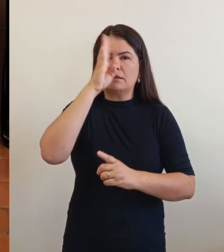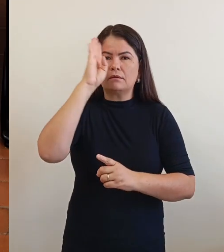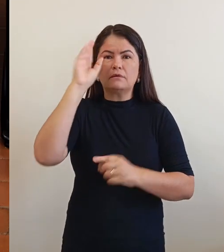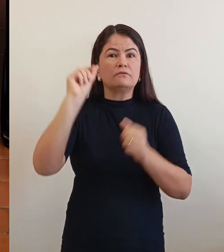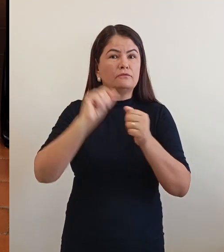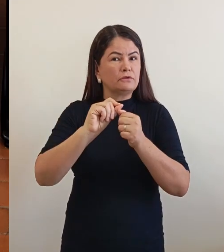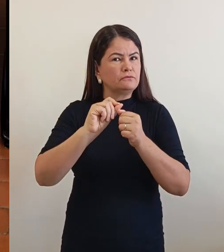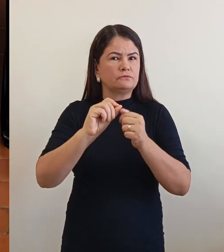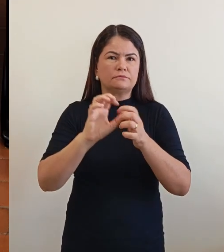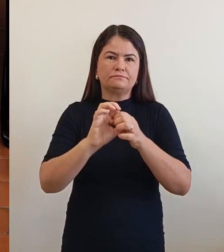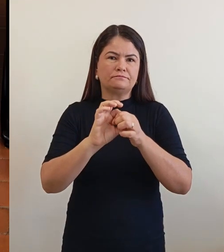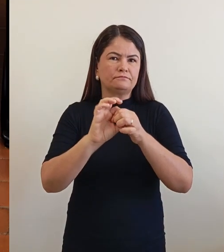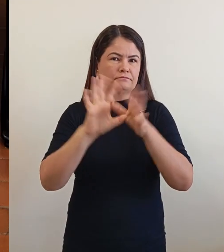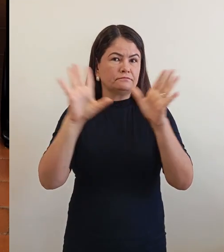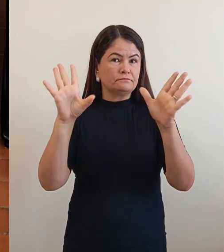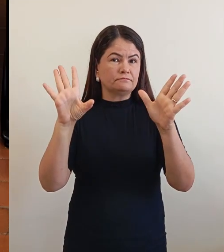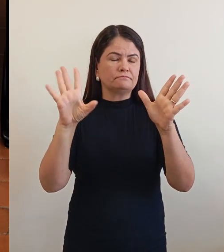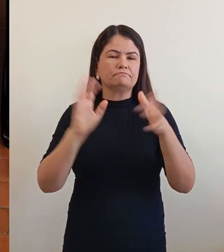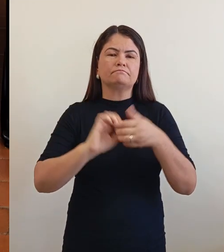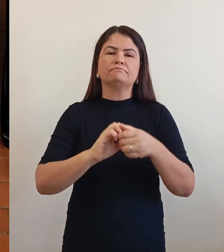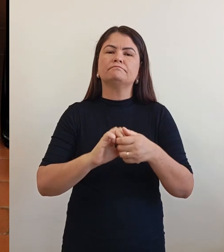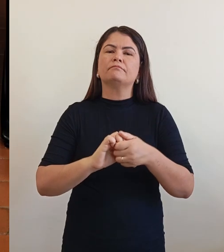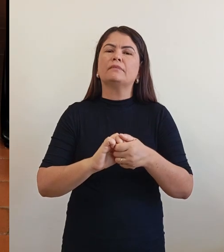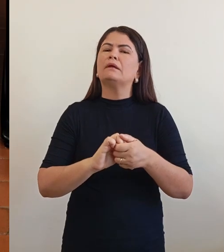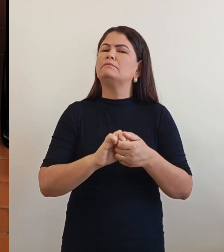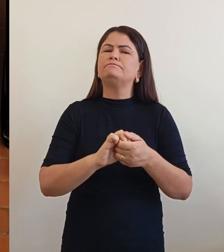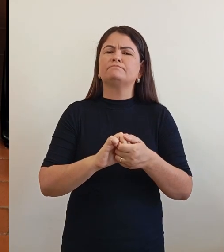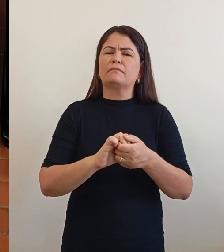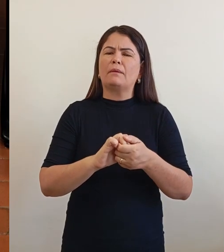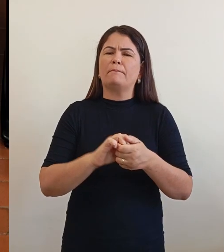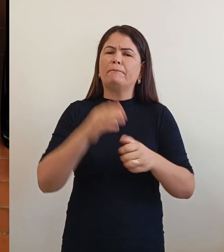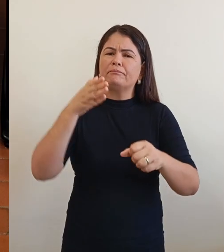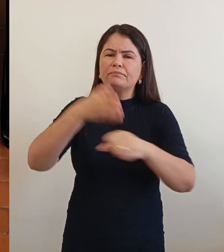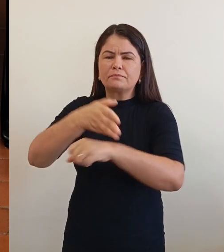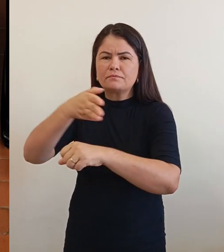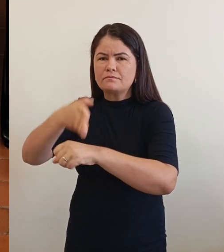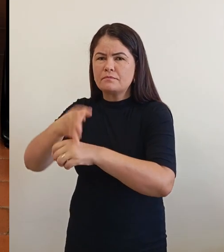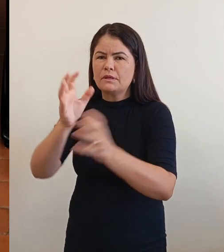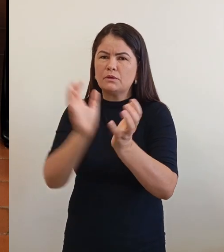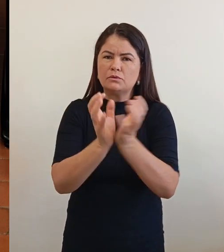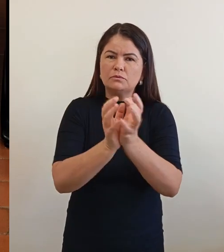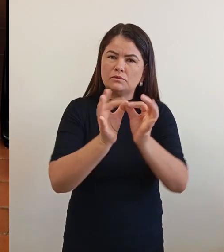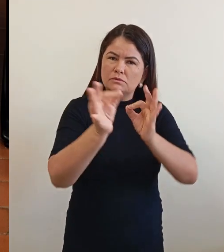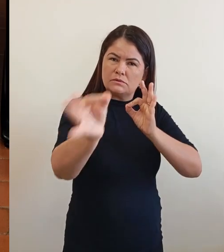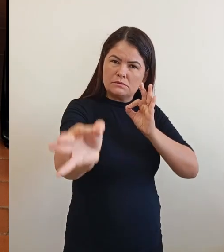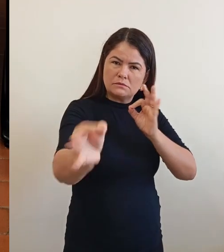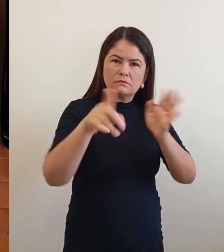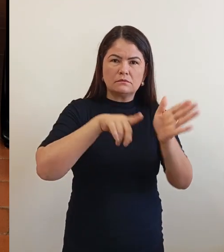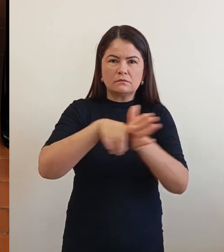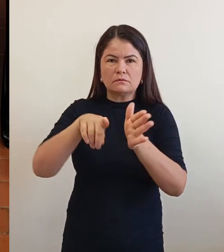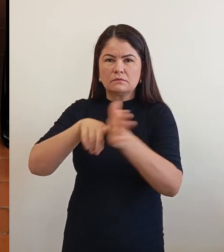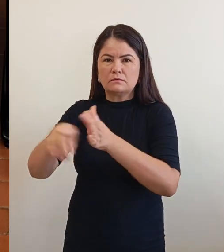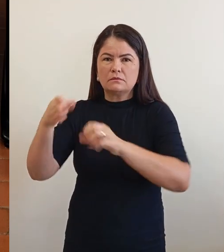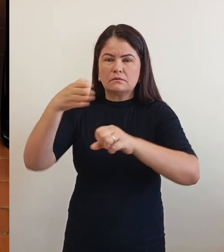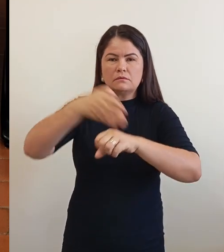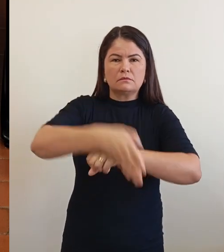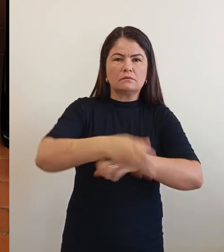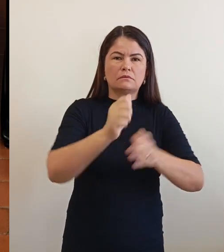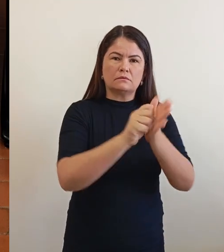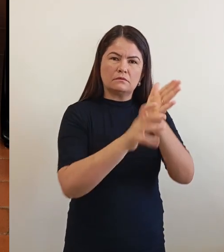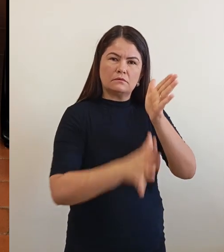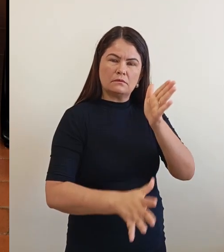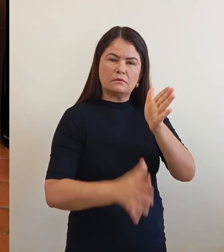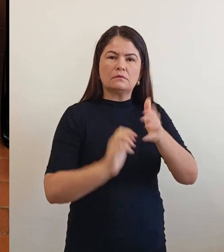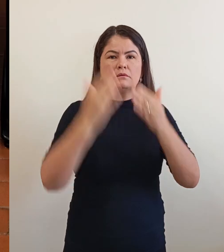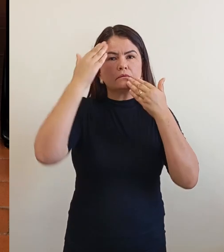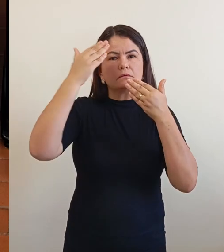Também destacamos aqui a participação de grupos de extensão e pesquisa que puderam participar desta atividade. Desde já,